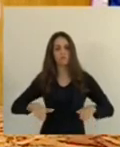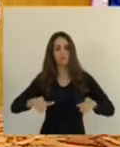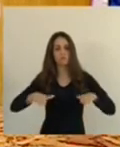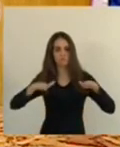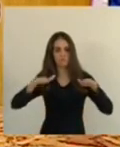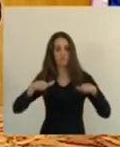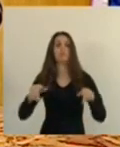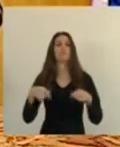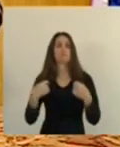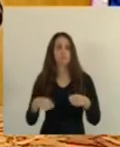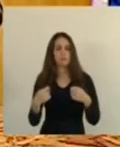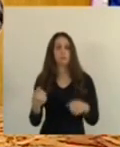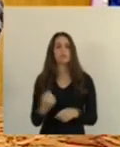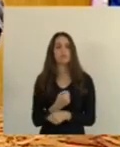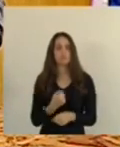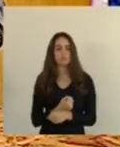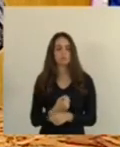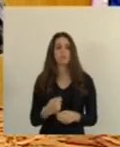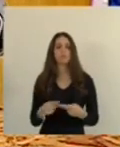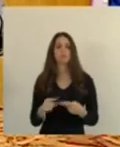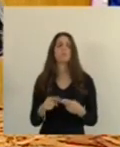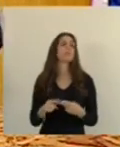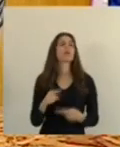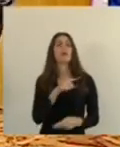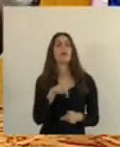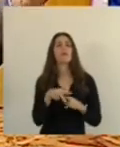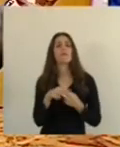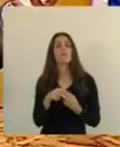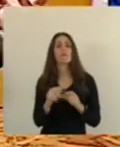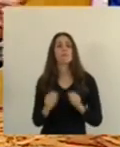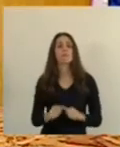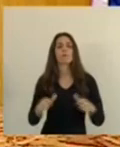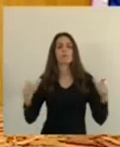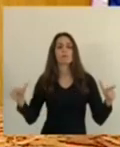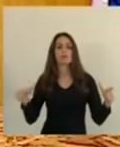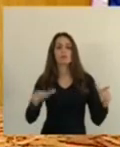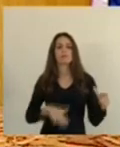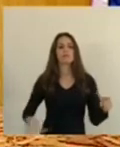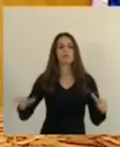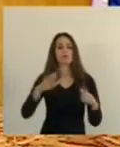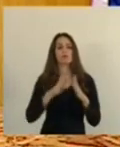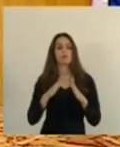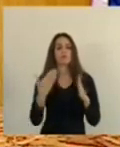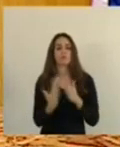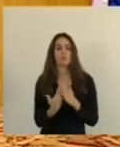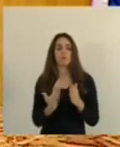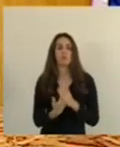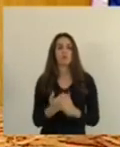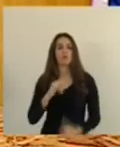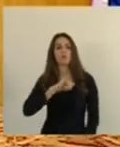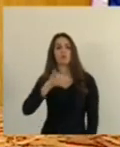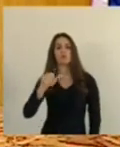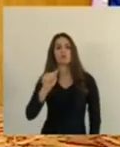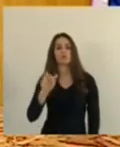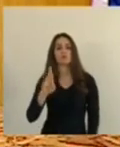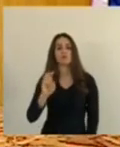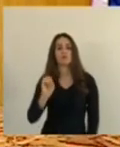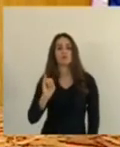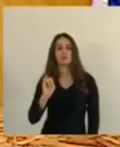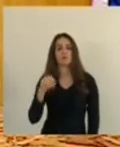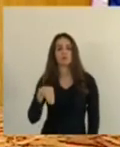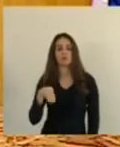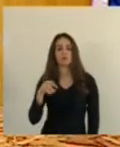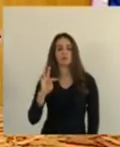Jardim Tropical, nós estamos solicitando a reforma e ampliação da mesma. Estamos aí, aguardando ansiosamente.